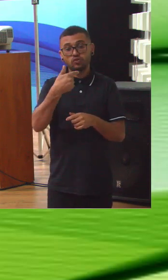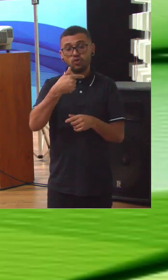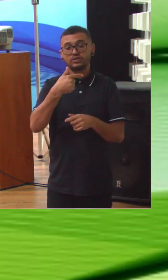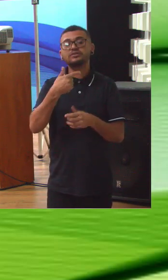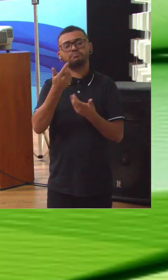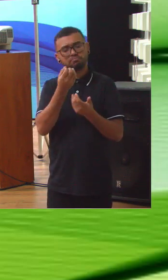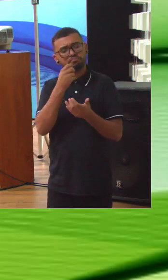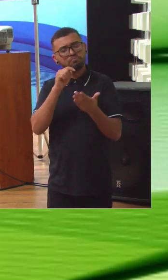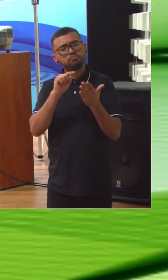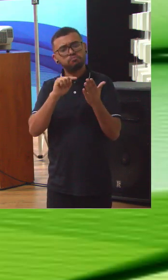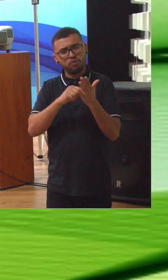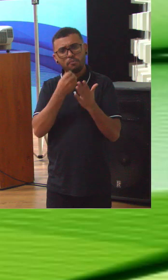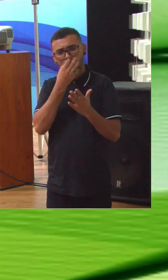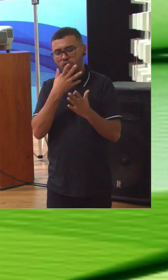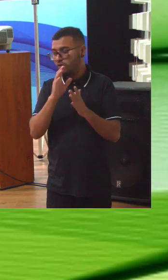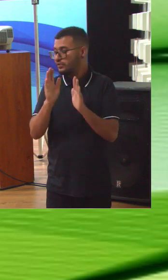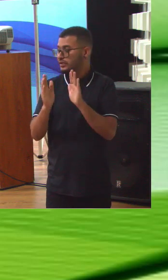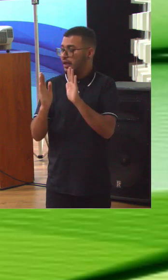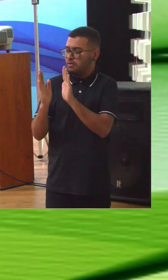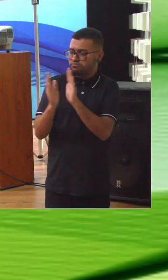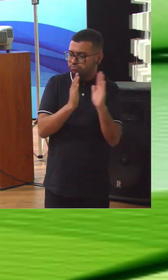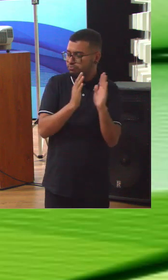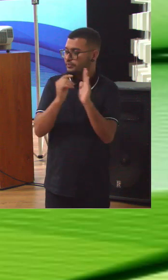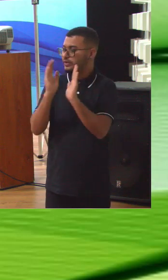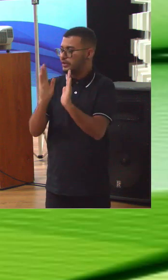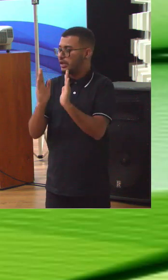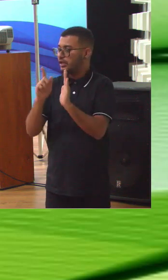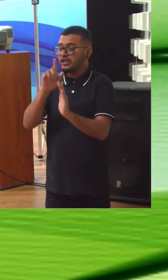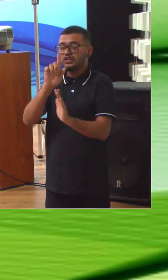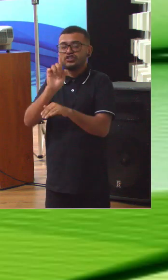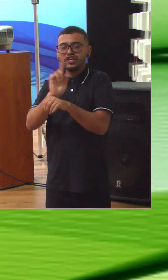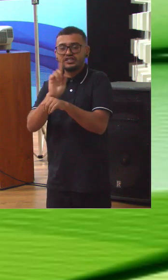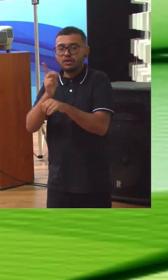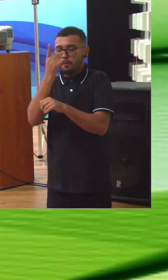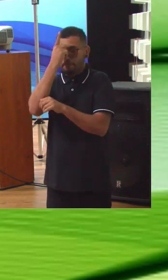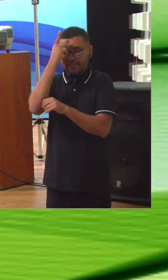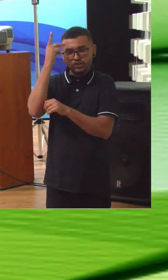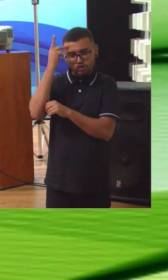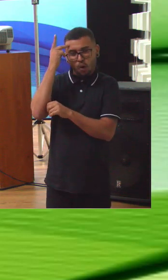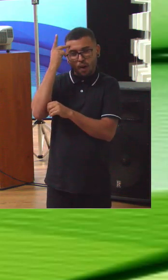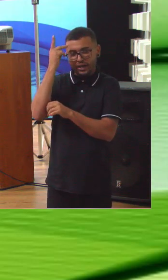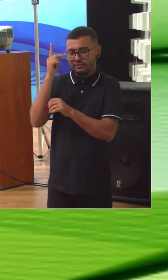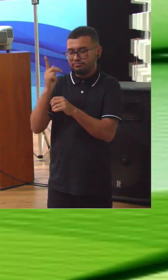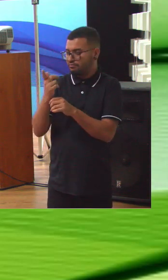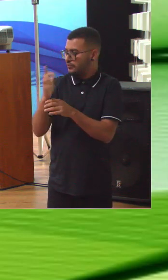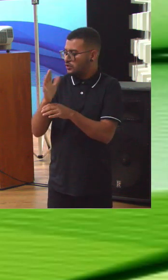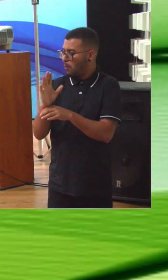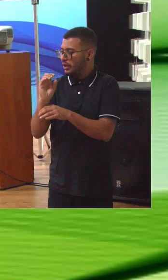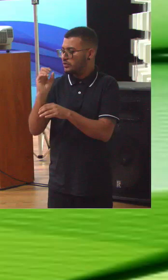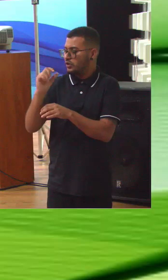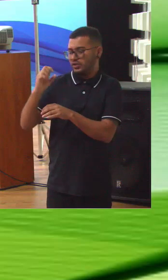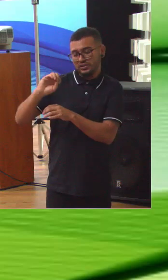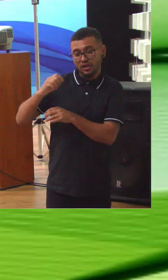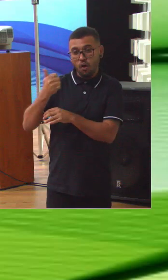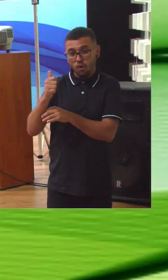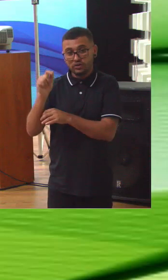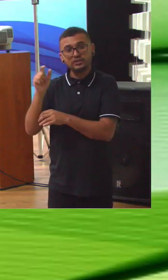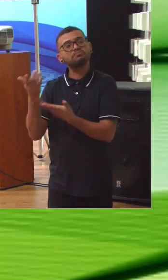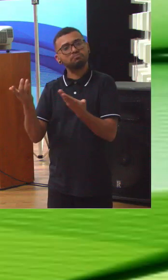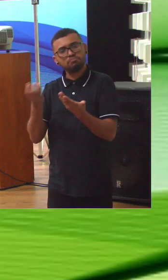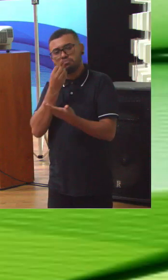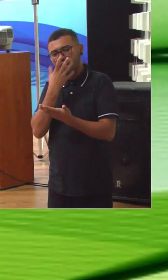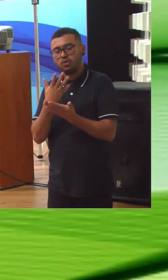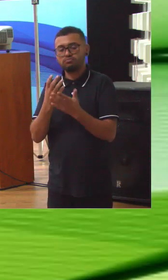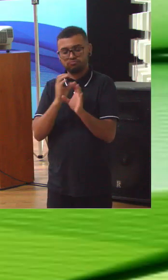gestão de TI, 5 pontos de melhoria, a melhoria aí já vem acumulando desde 2007, quando a gente começou a trabalhar, e gestão de contratos, 11 pontos de melhoria.